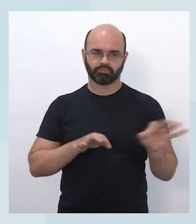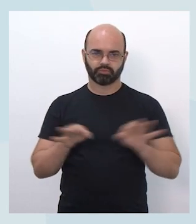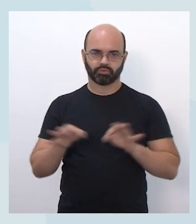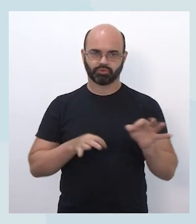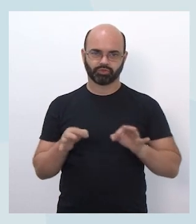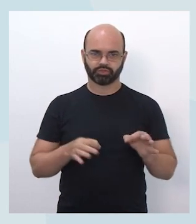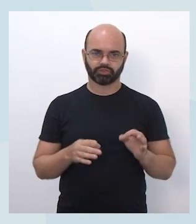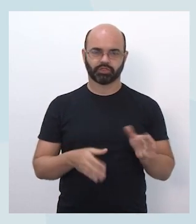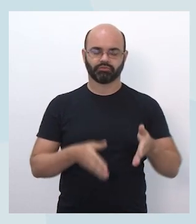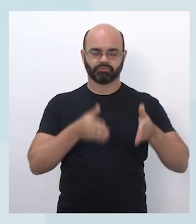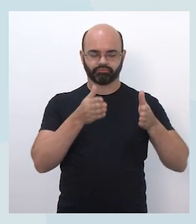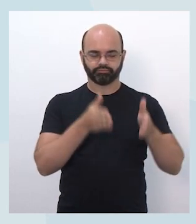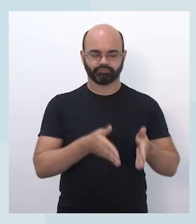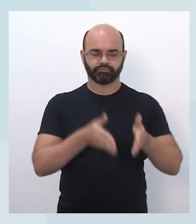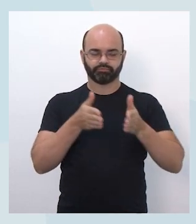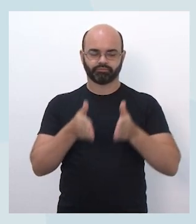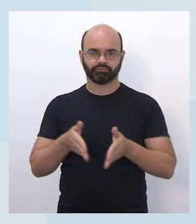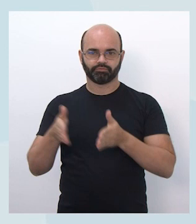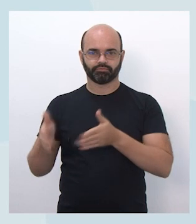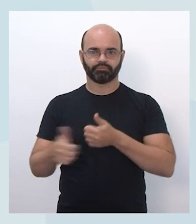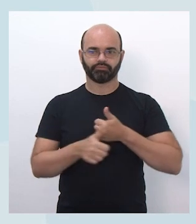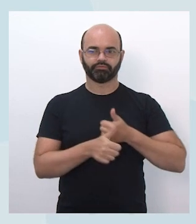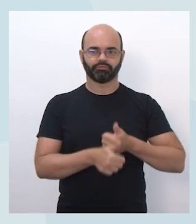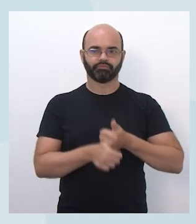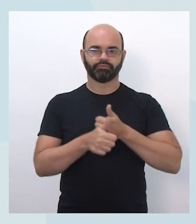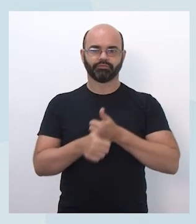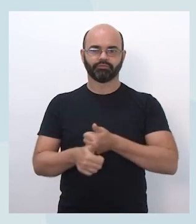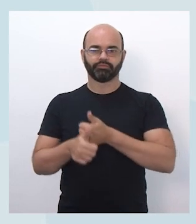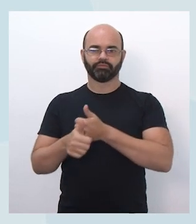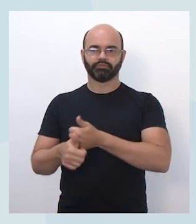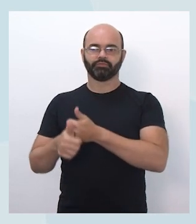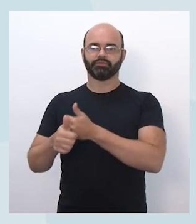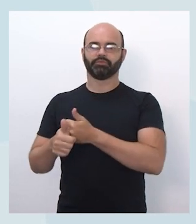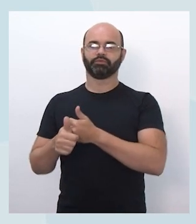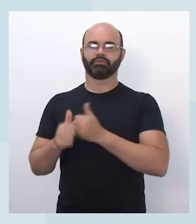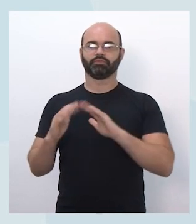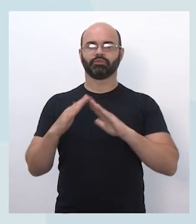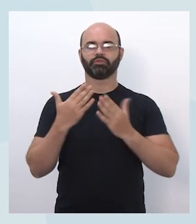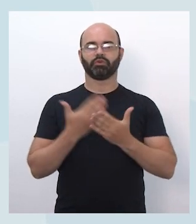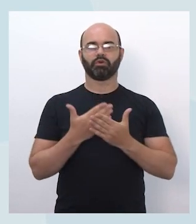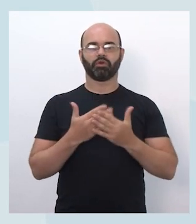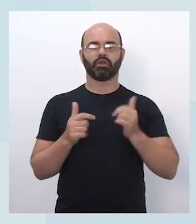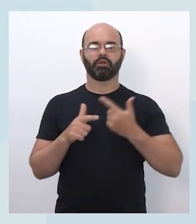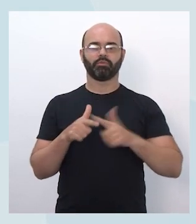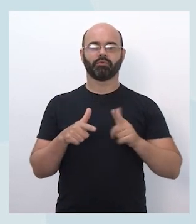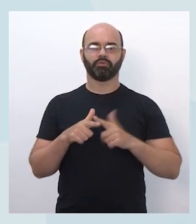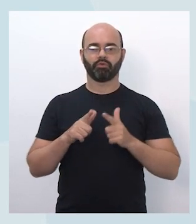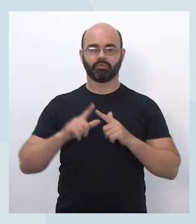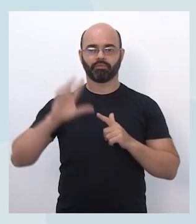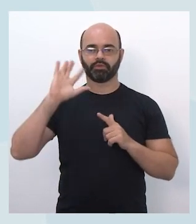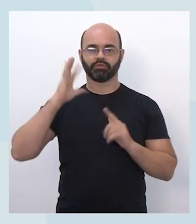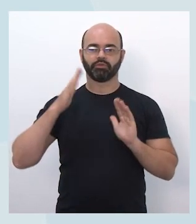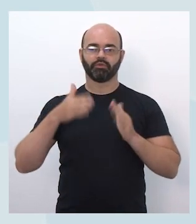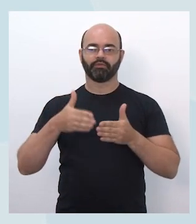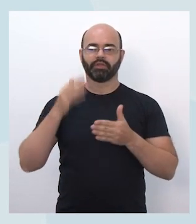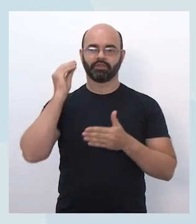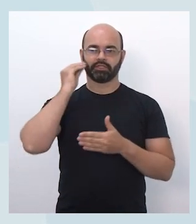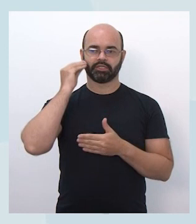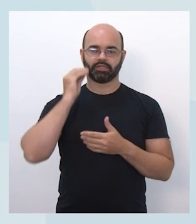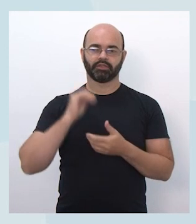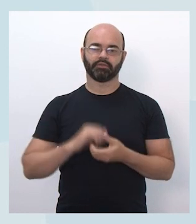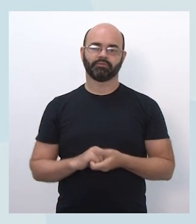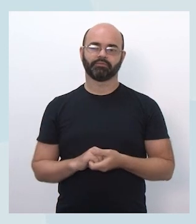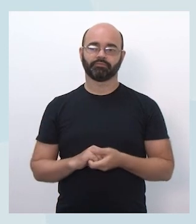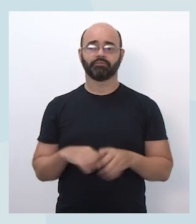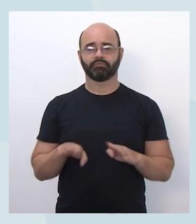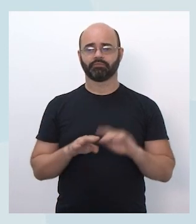que vão focar na resolução desse problema presente na escola e é uma missão focada também em